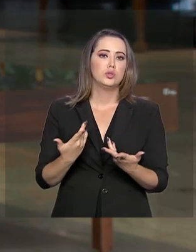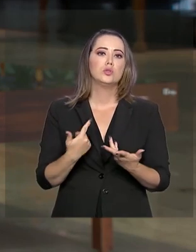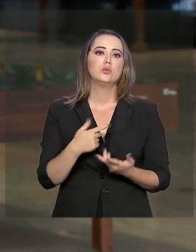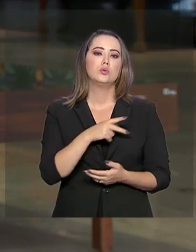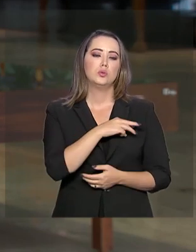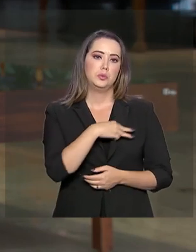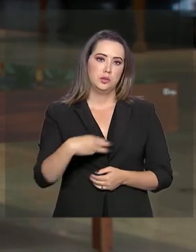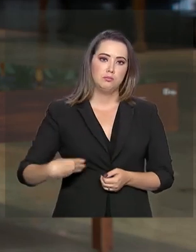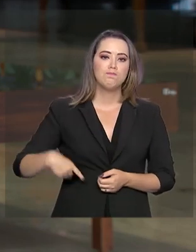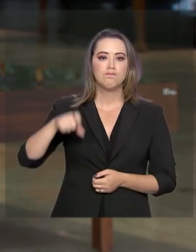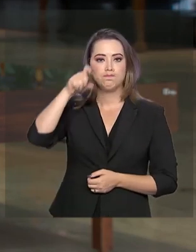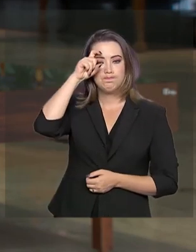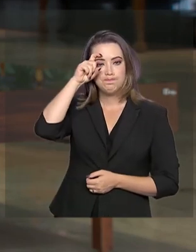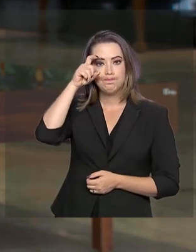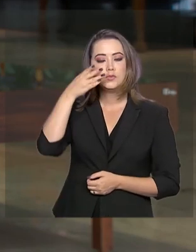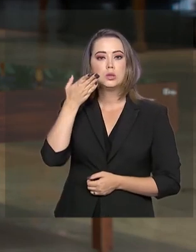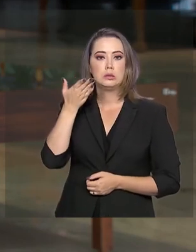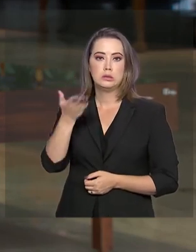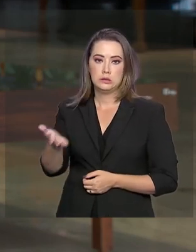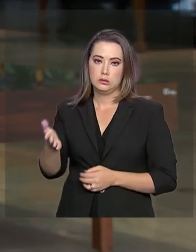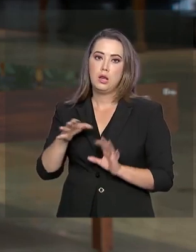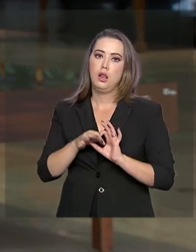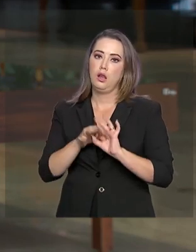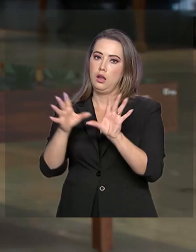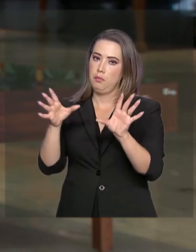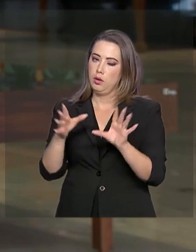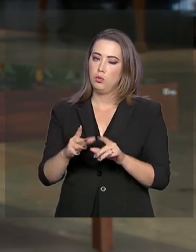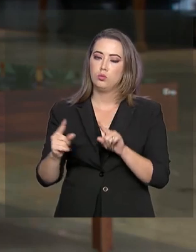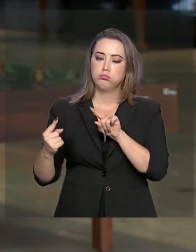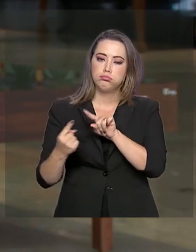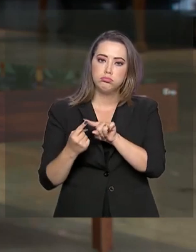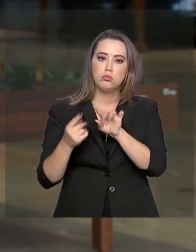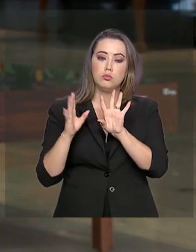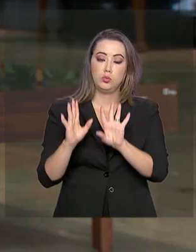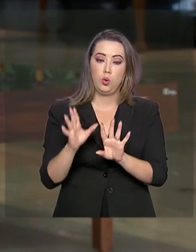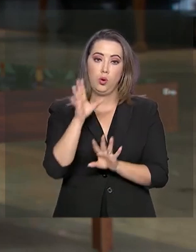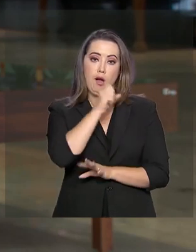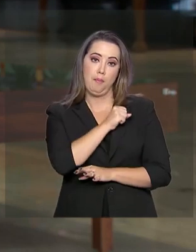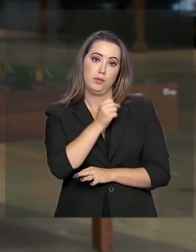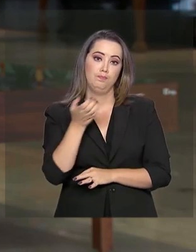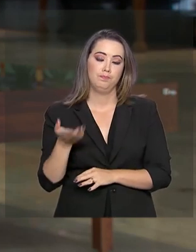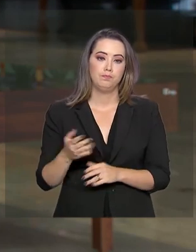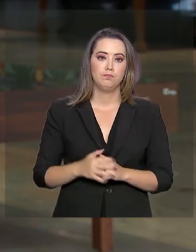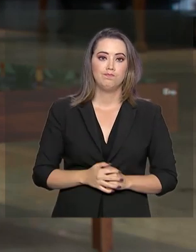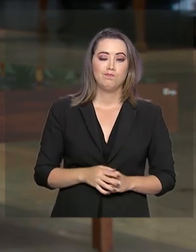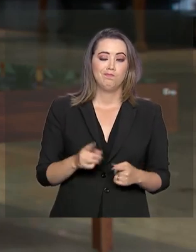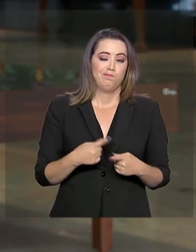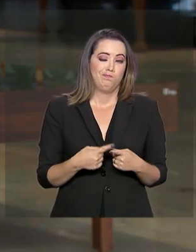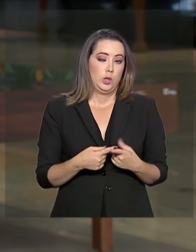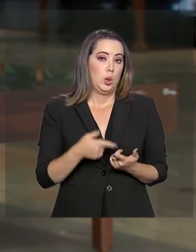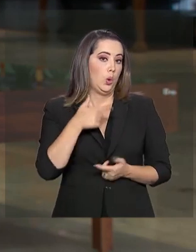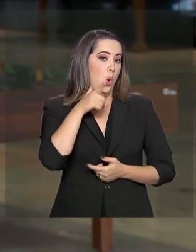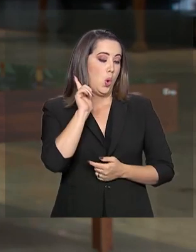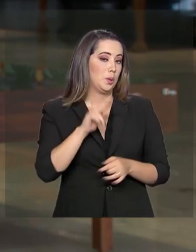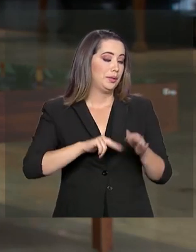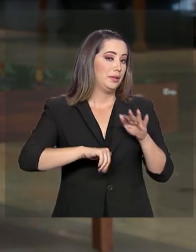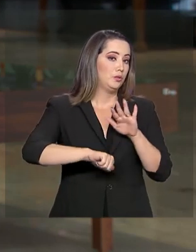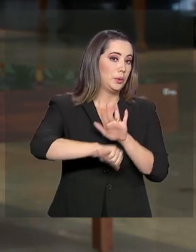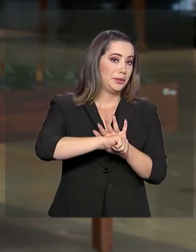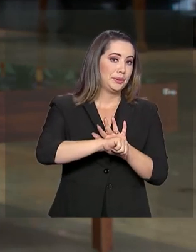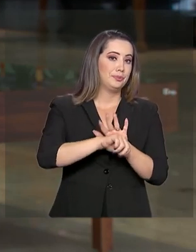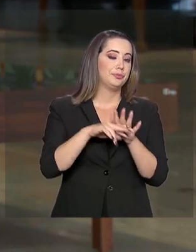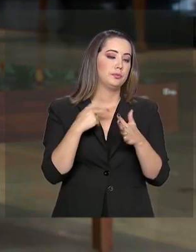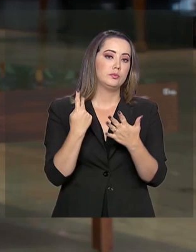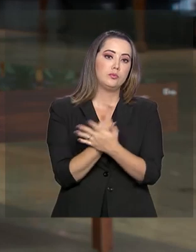prontamente pelo ministro da Justiça e Segurança Pública, Sérgio Moro. Ontem, um crime contra o senador Cid Gomes ocorreu